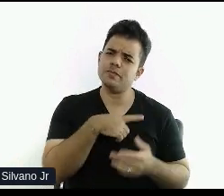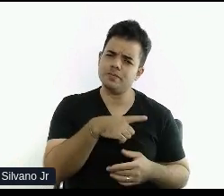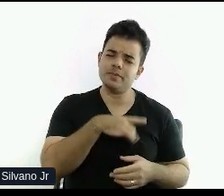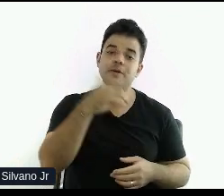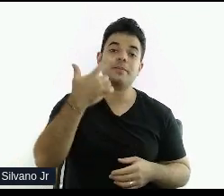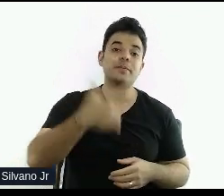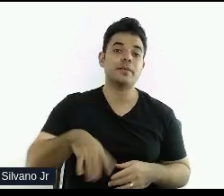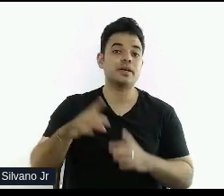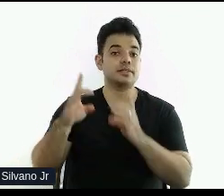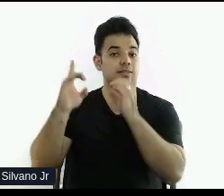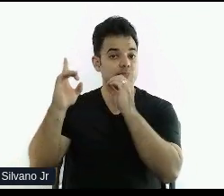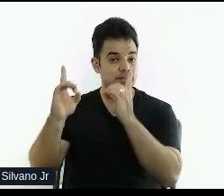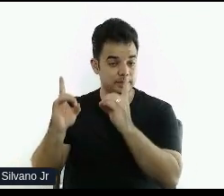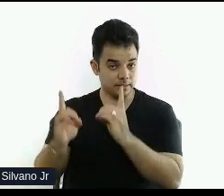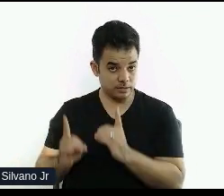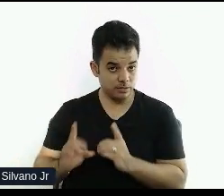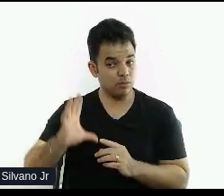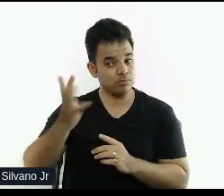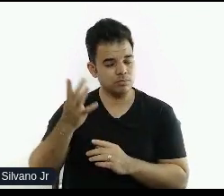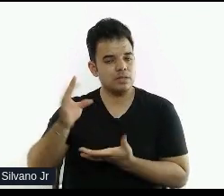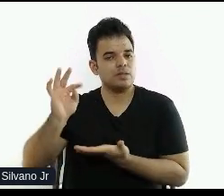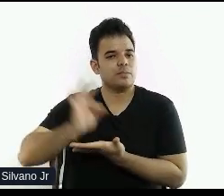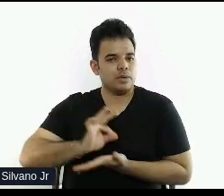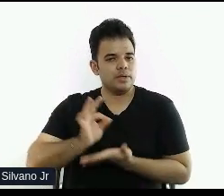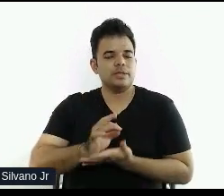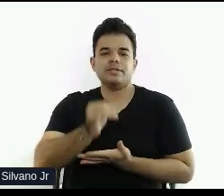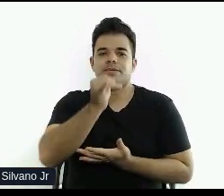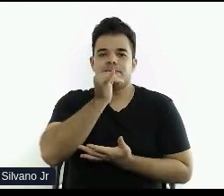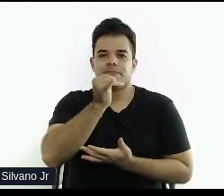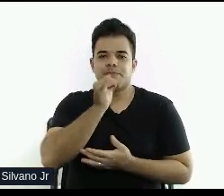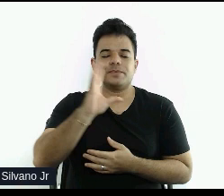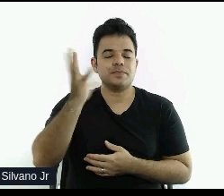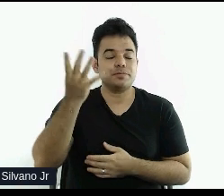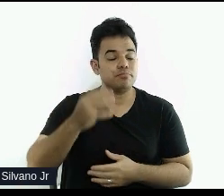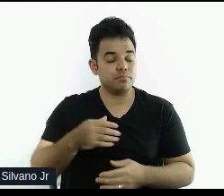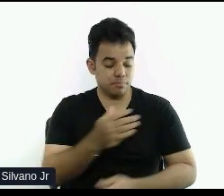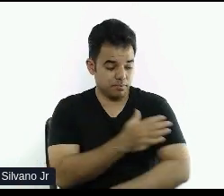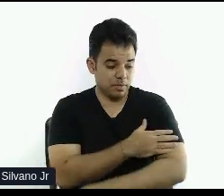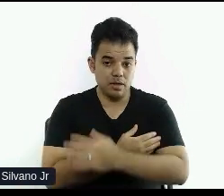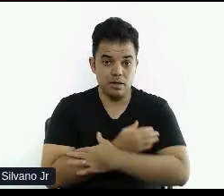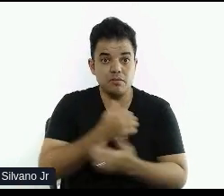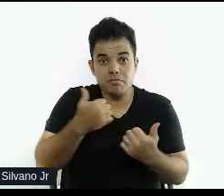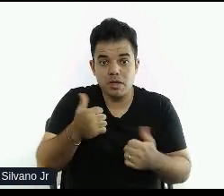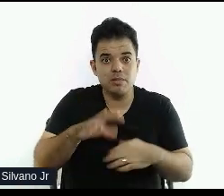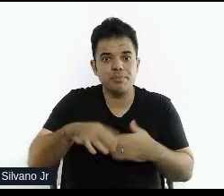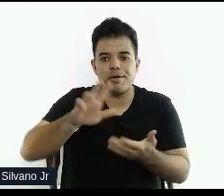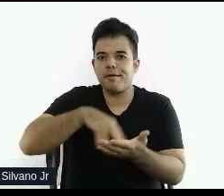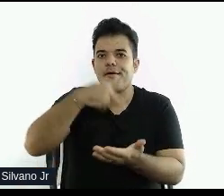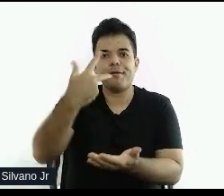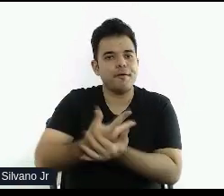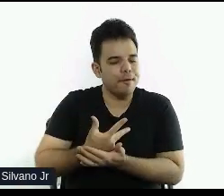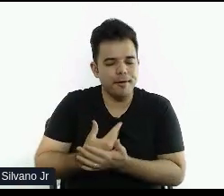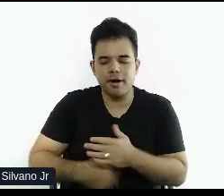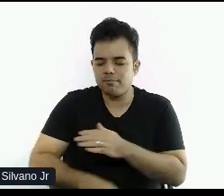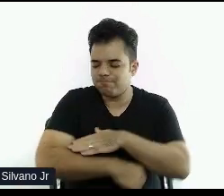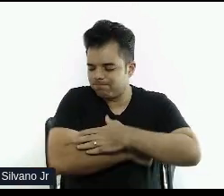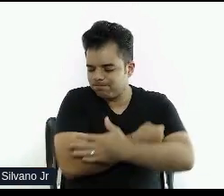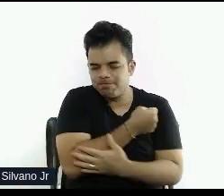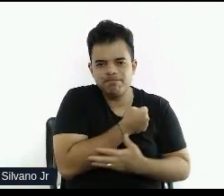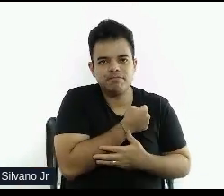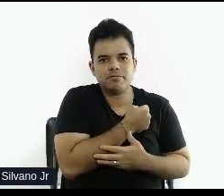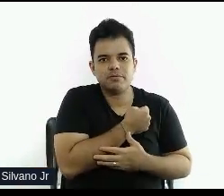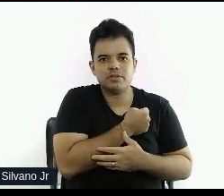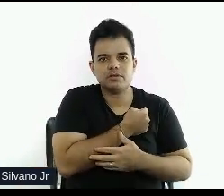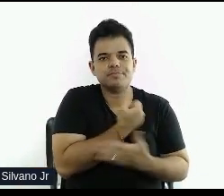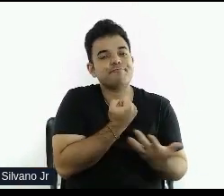deficiências transitórias, né? Hoje eu estou aqui com meus dois braços livres, mas eu posso cair na cozinha e estar com o braço mobilizado, estar com uma